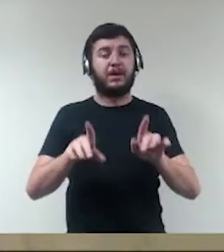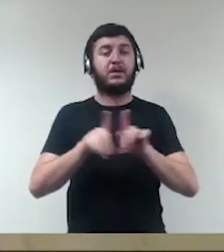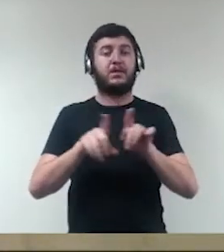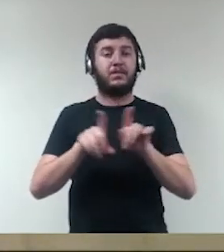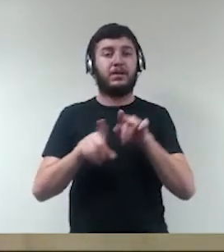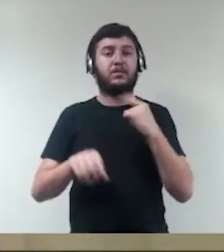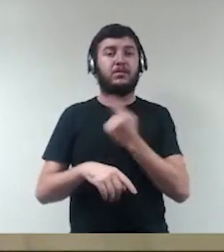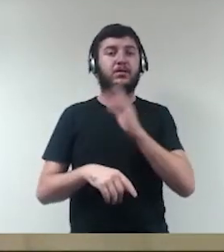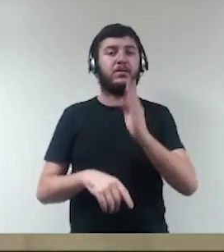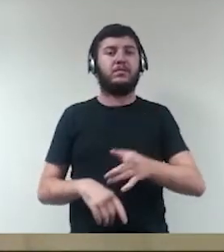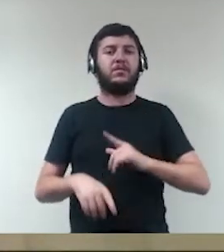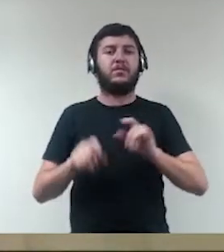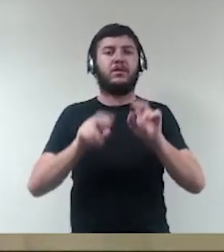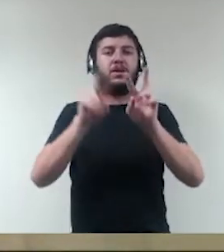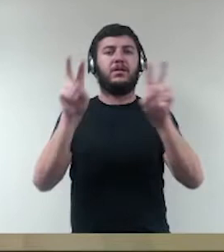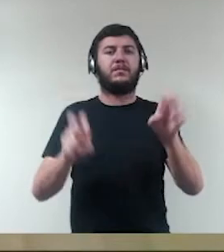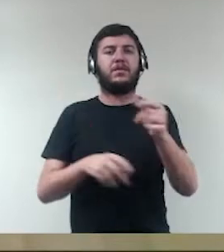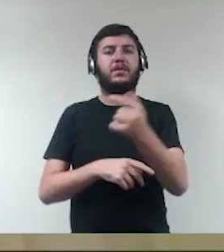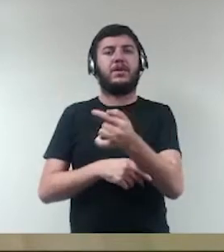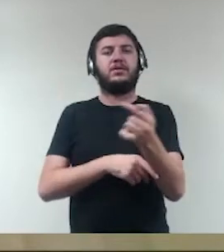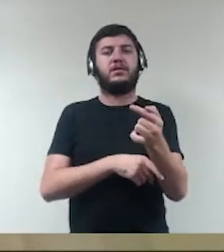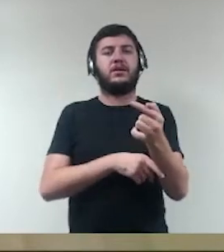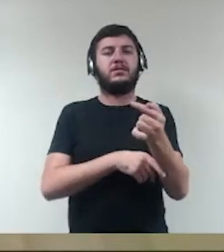tema 777, né,